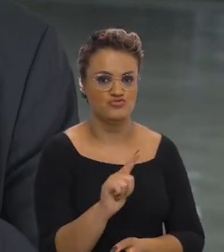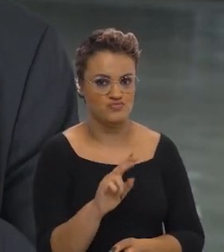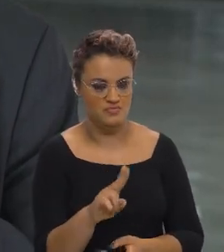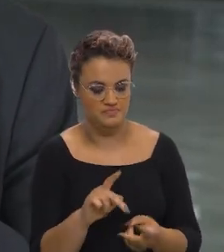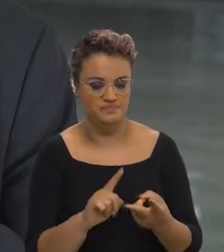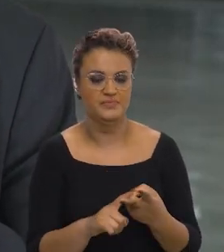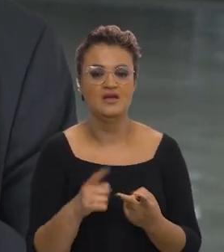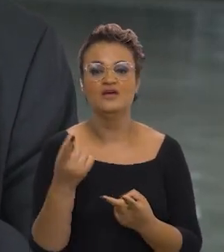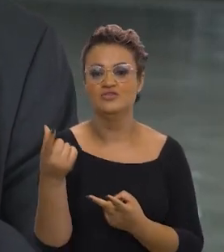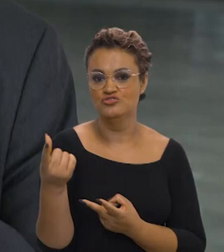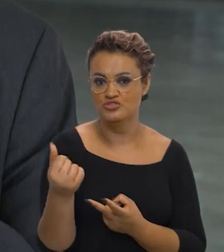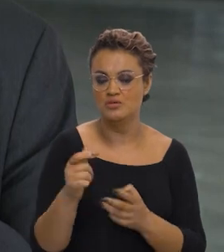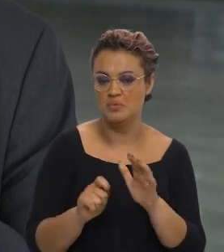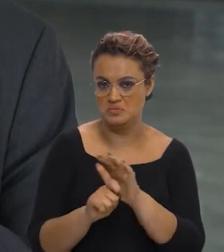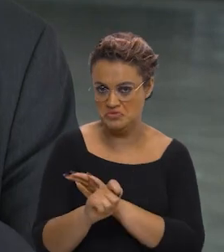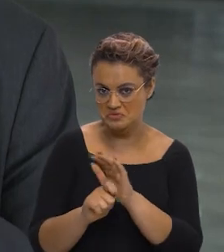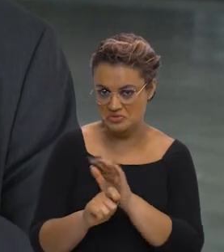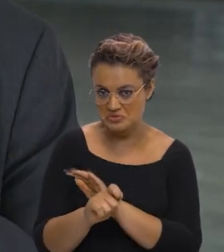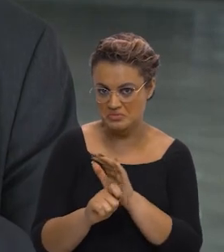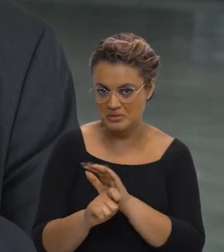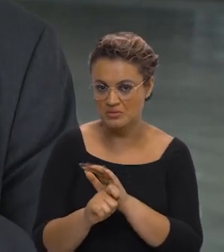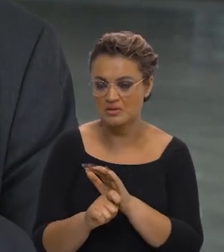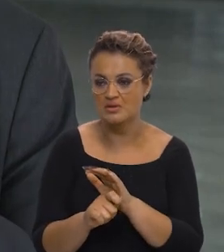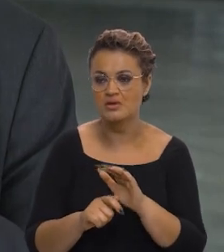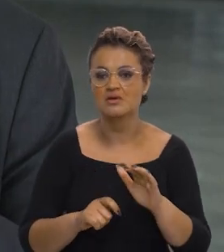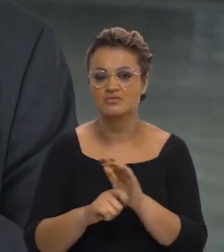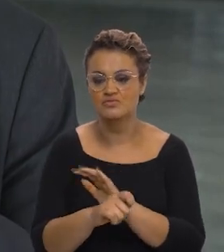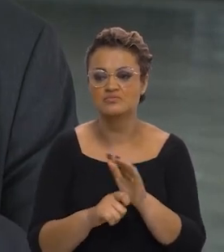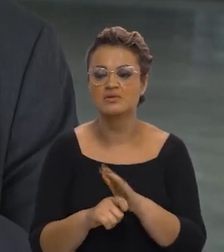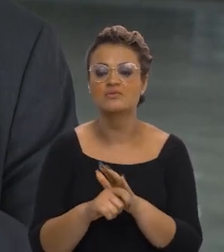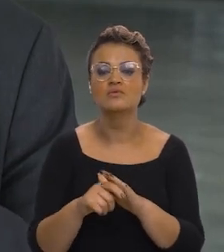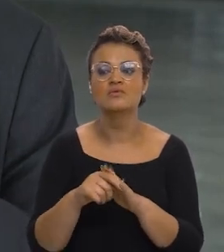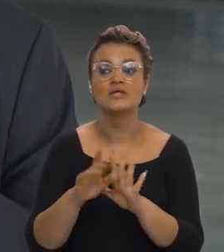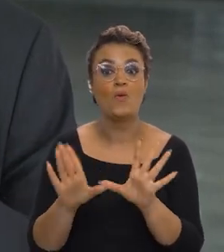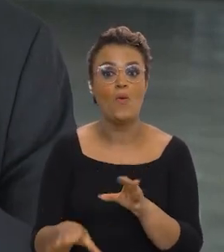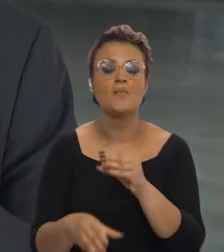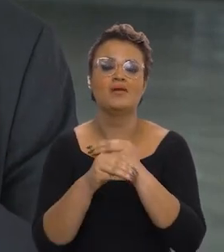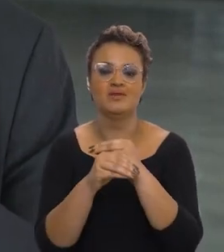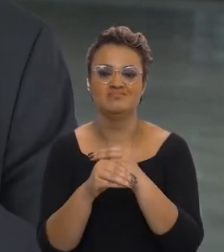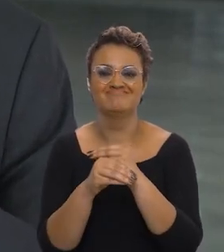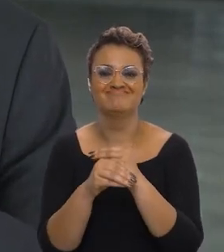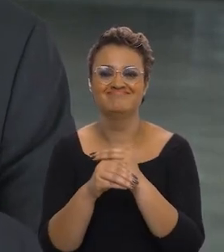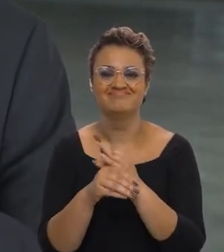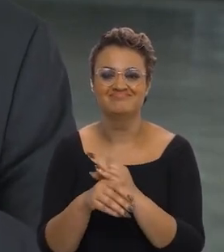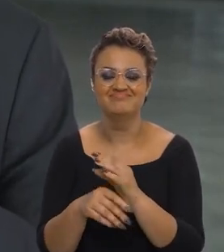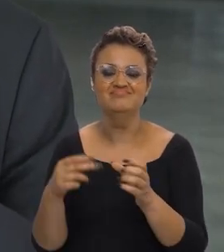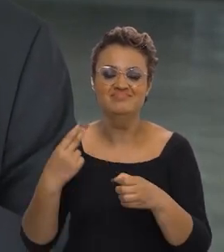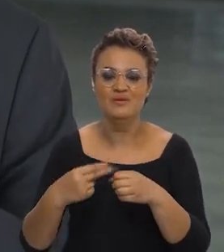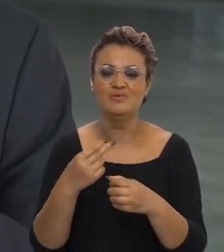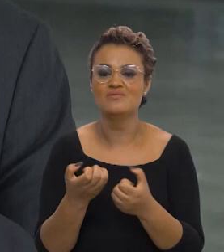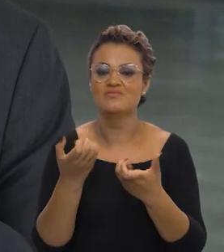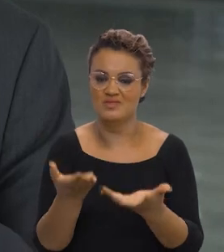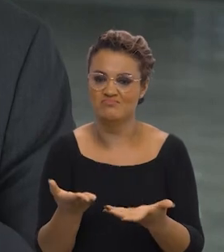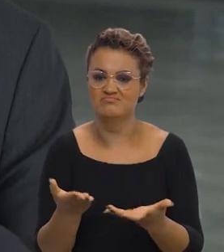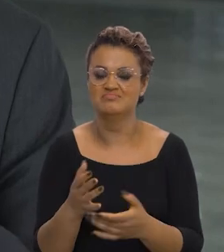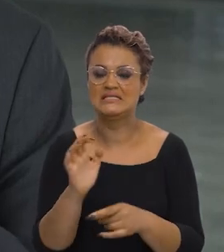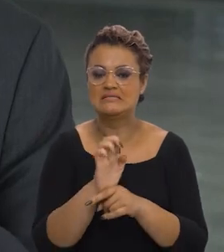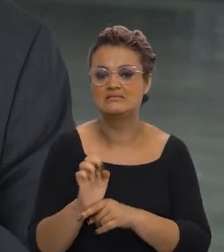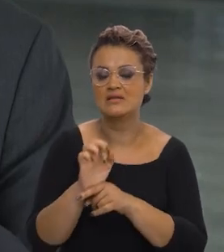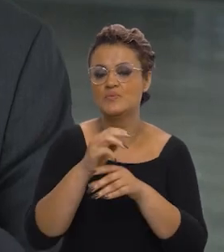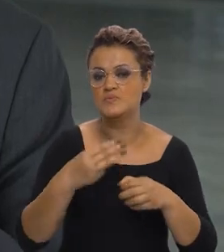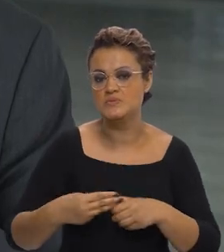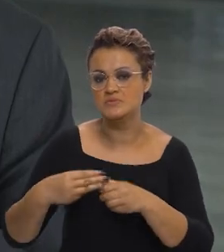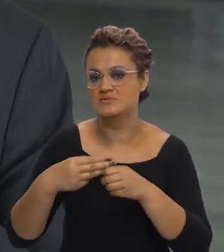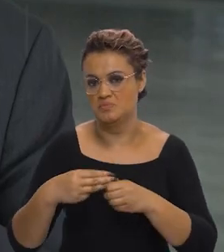tem os recursos de financiamento, que é a contribuição que também a União dá, principalmente para